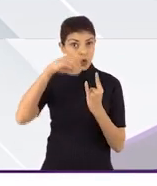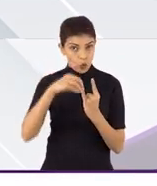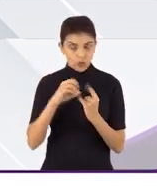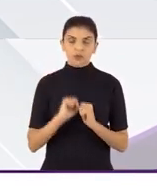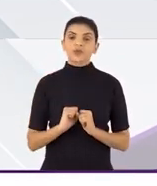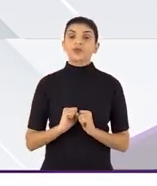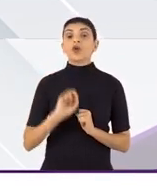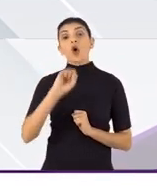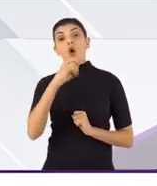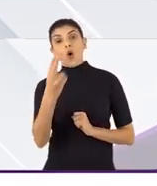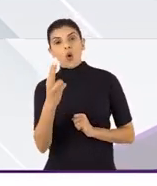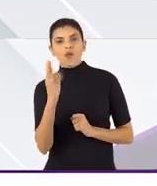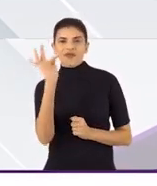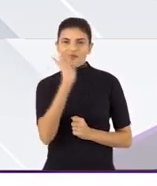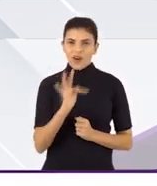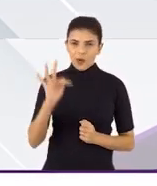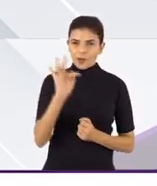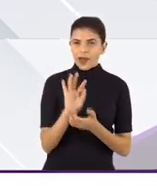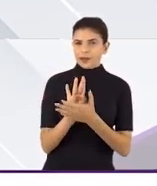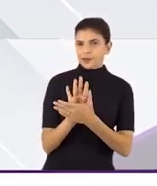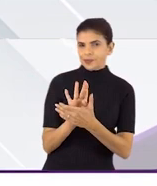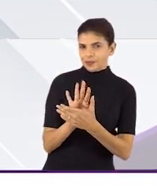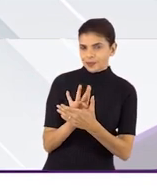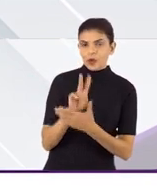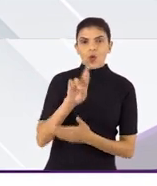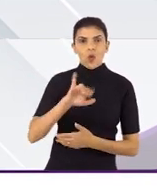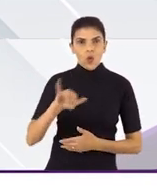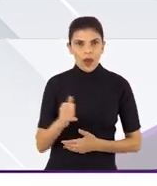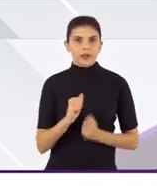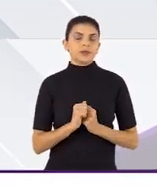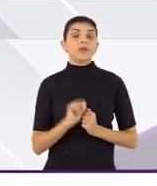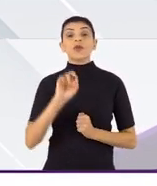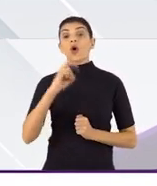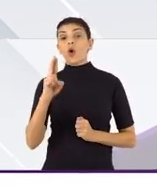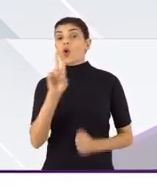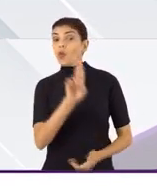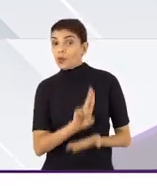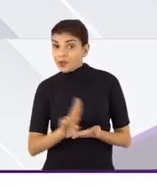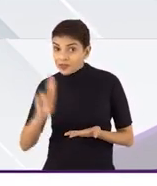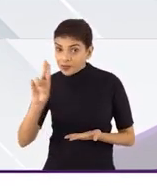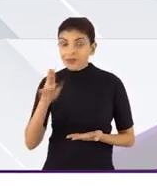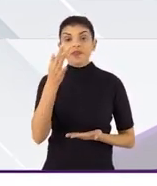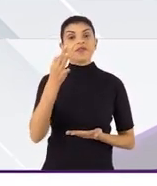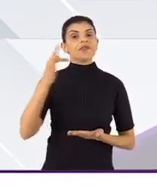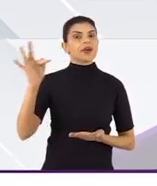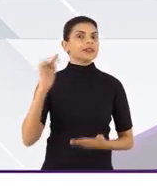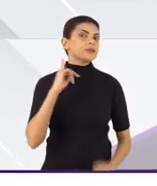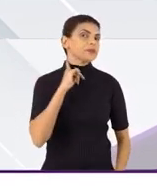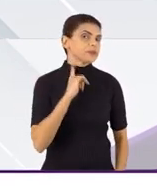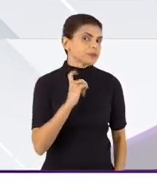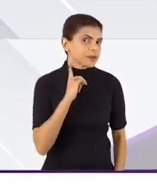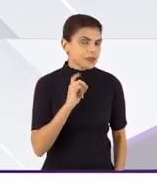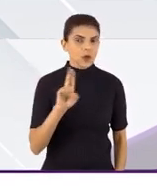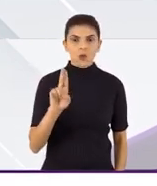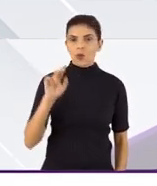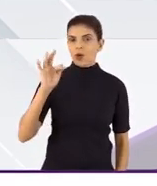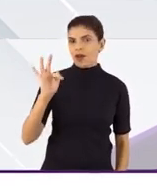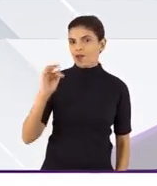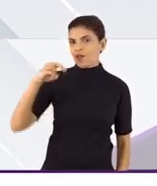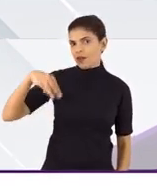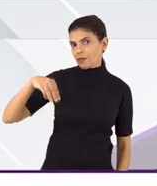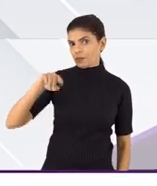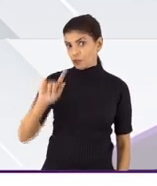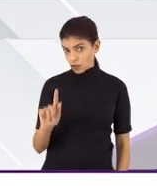Fiocruz, na UERJ e na Universidade Federal de Minas